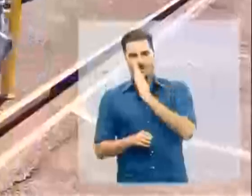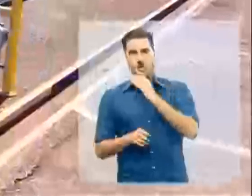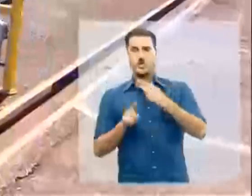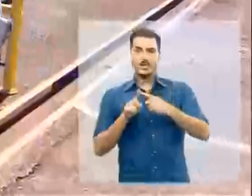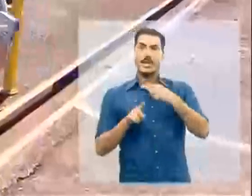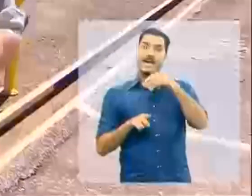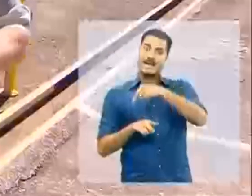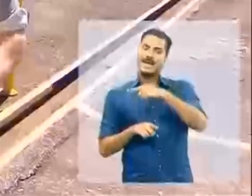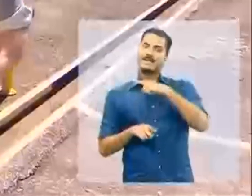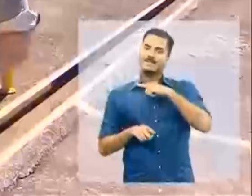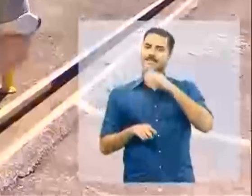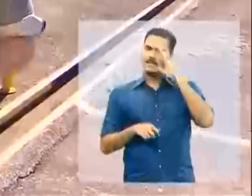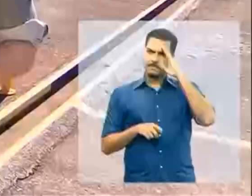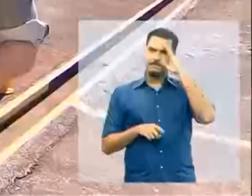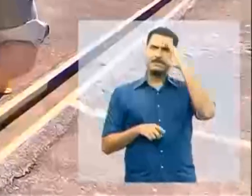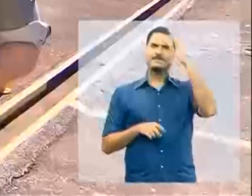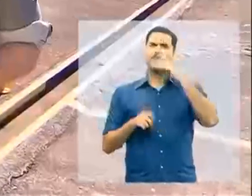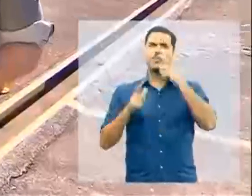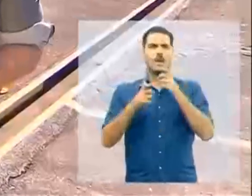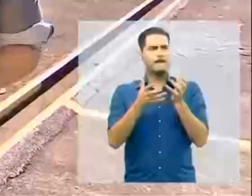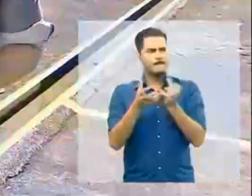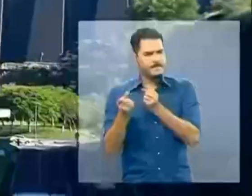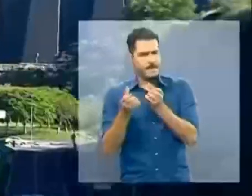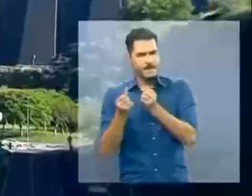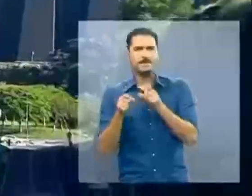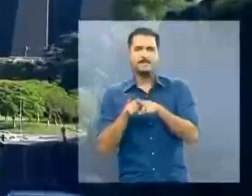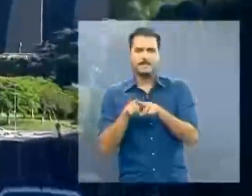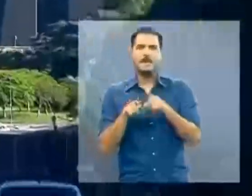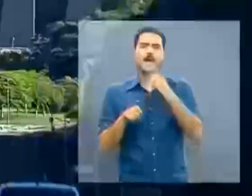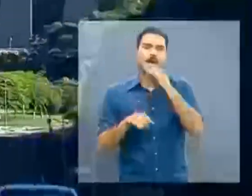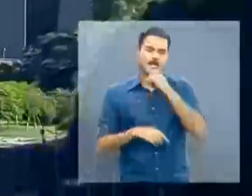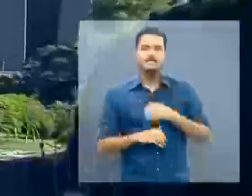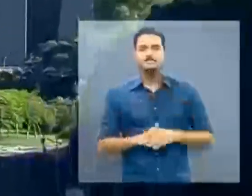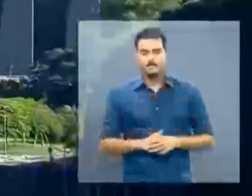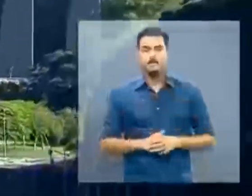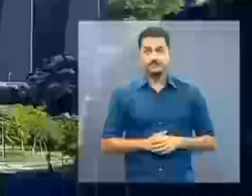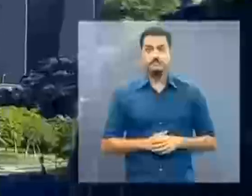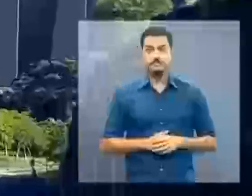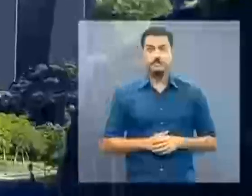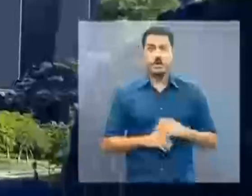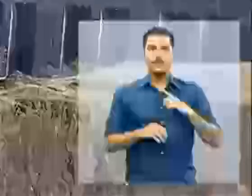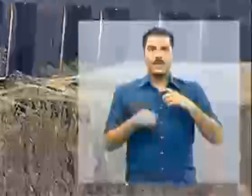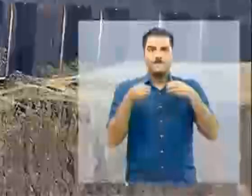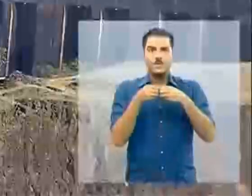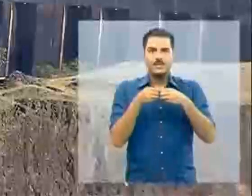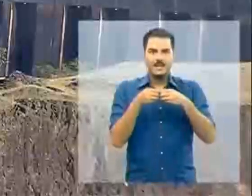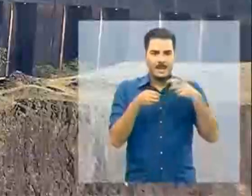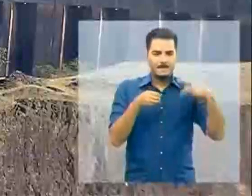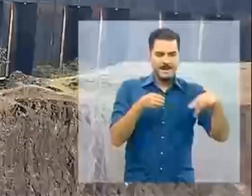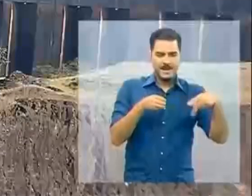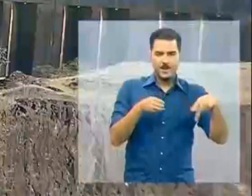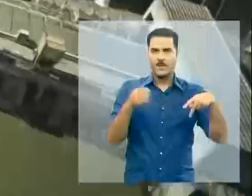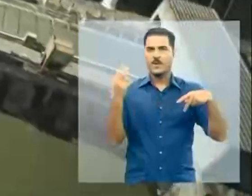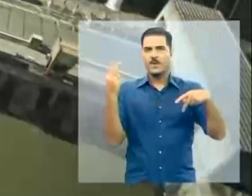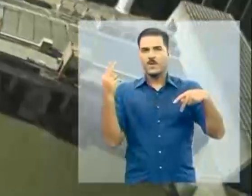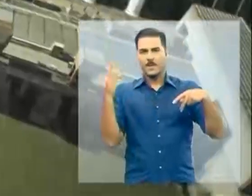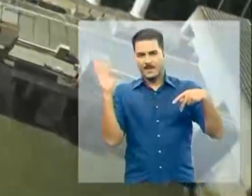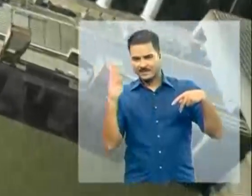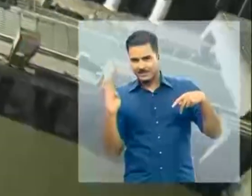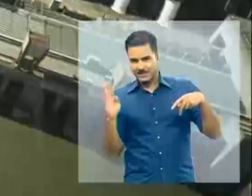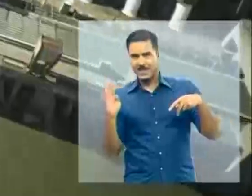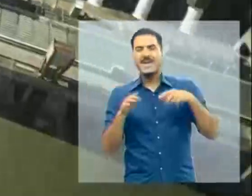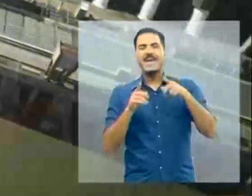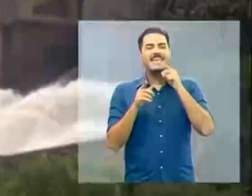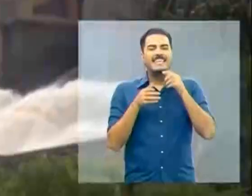tem aqui uma das principais fontes de energia. Instalada na fronteira dos dois países, no rio Paraná, Itaipu